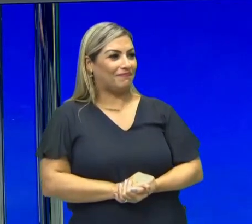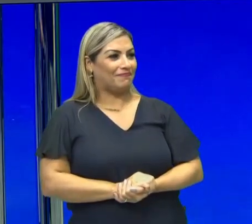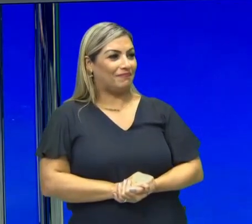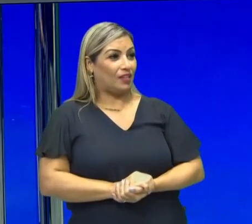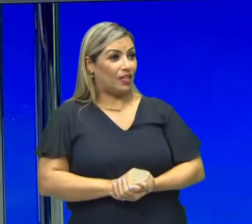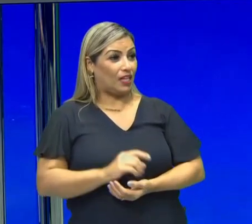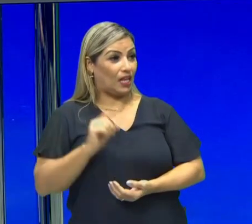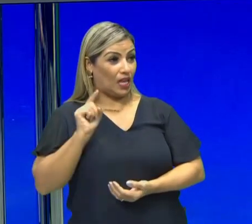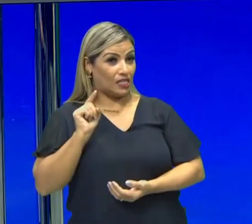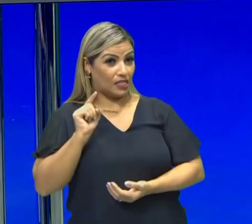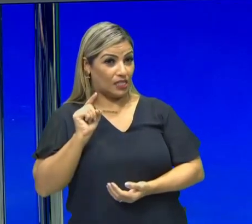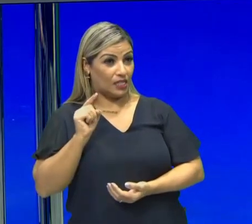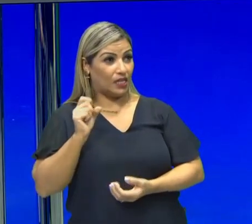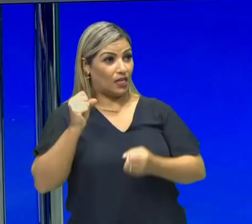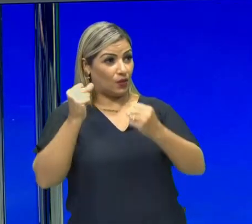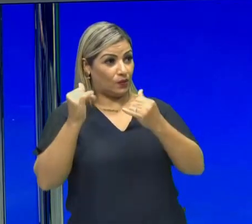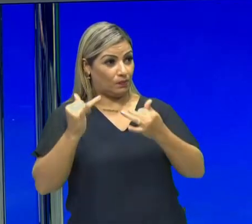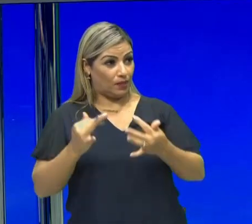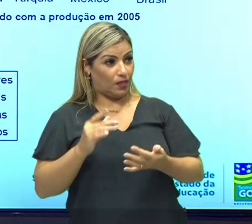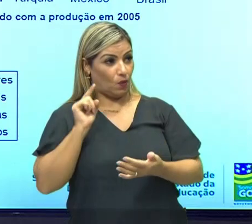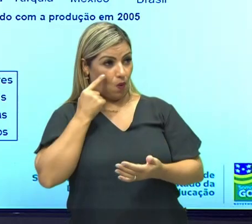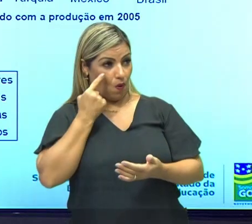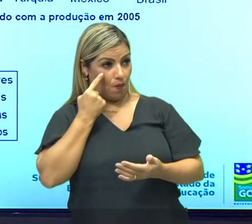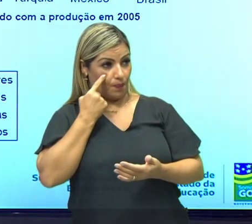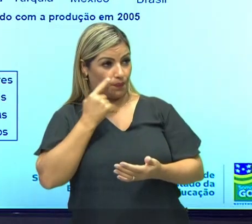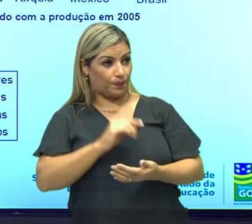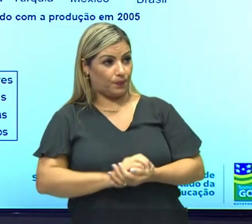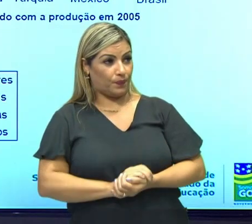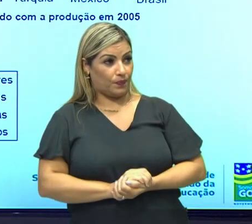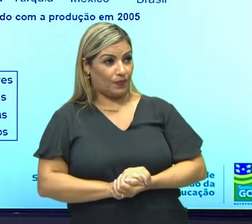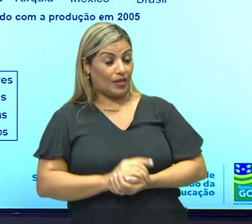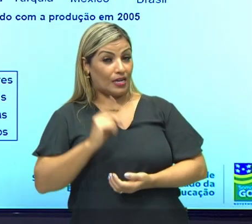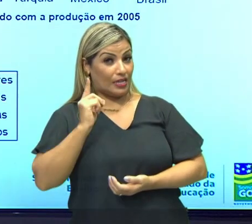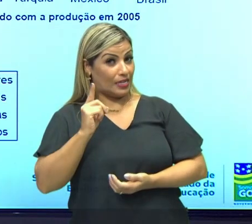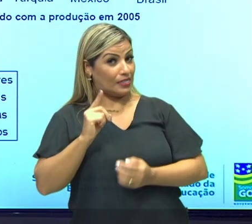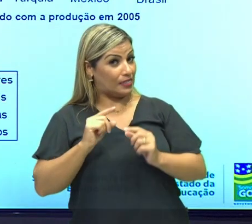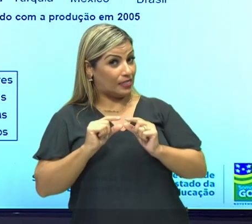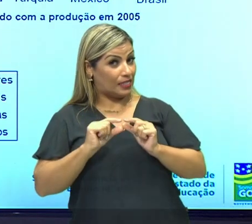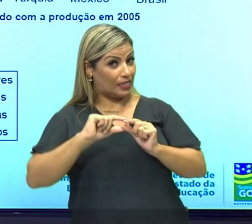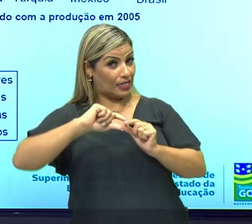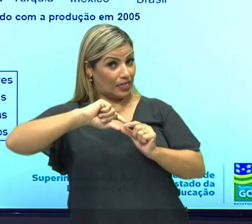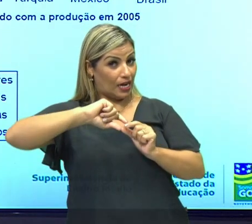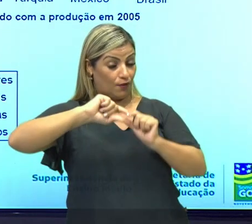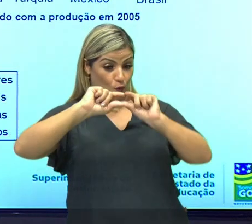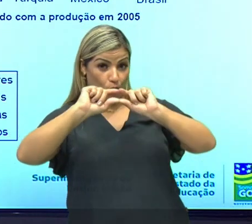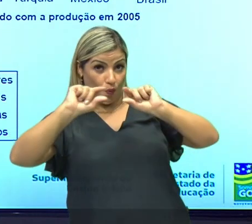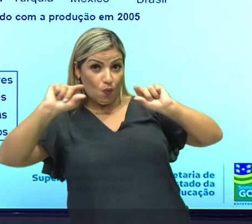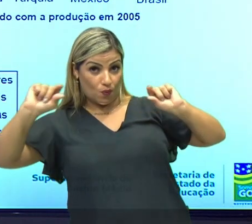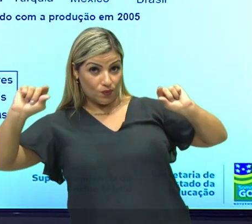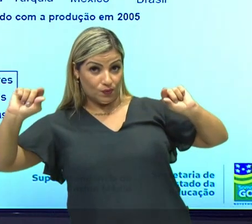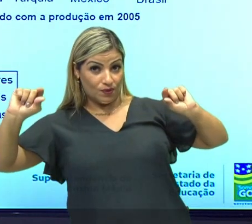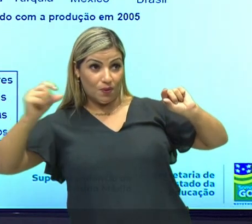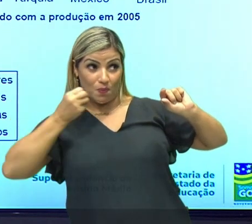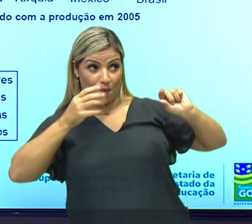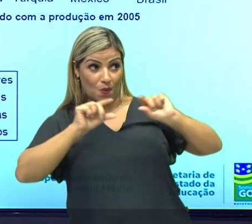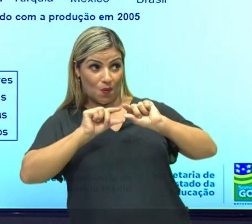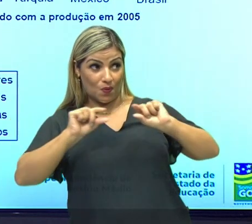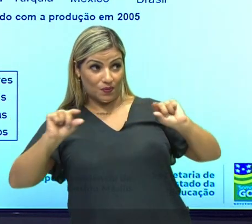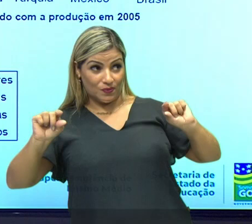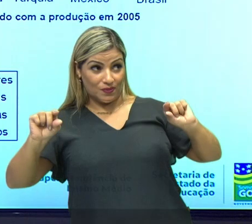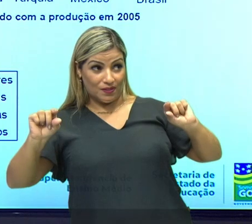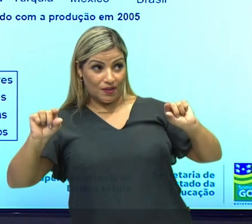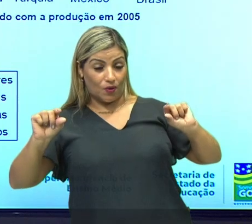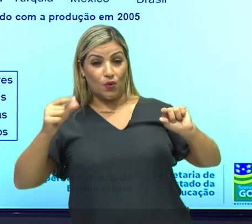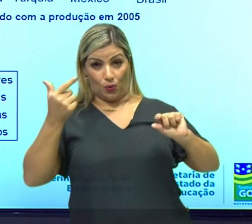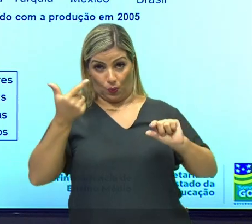Esse aqui, quando eu falo aqui, eu estou falando que esse gráfico é horizontal, tá bom? E aqui,